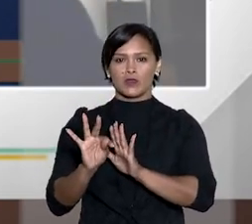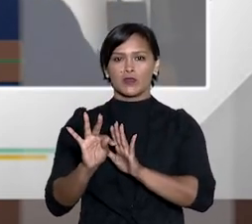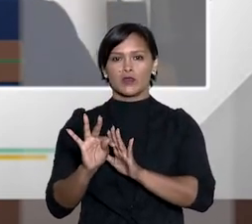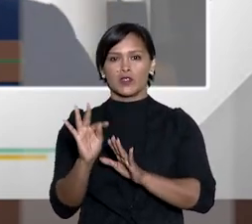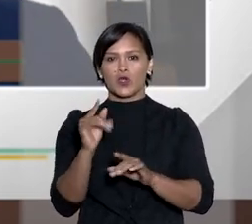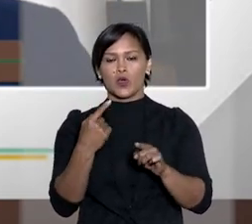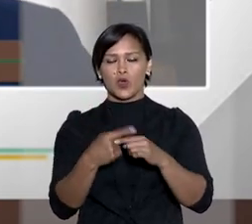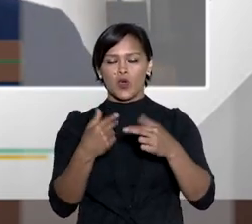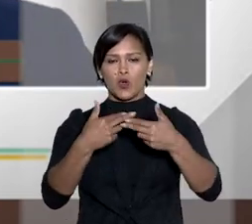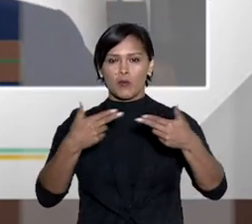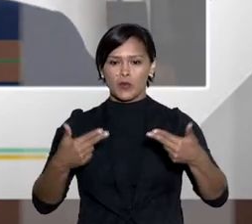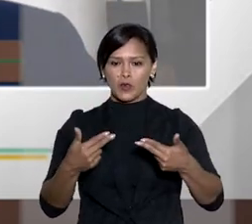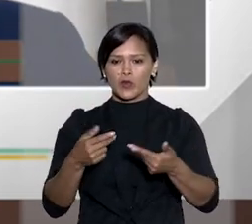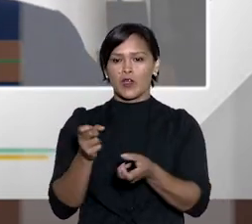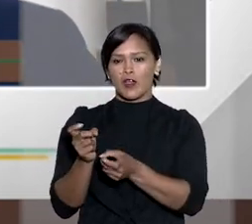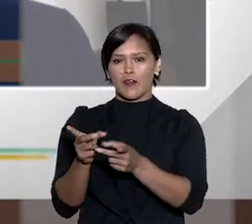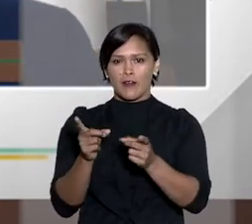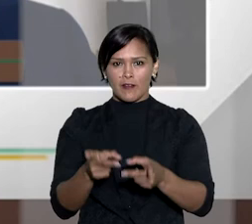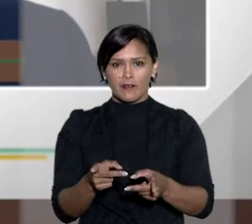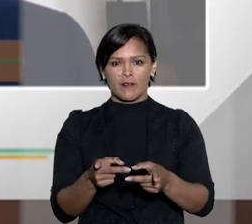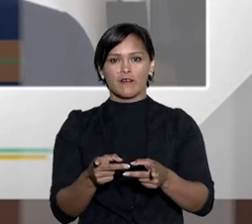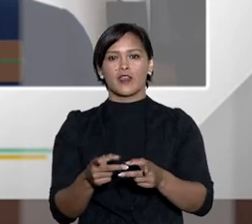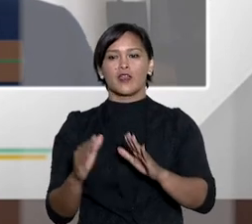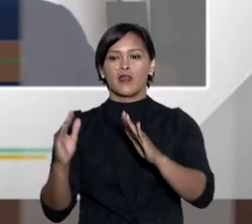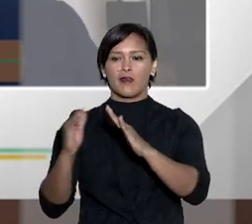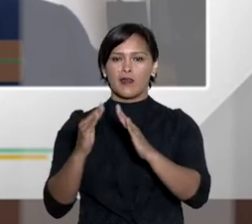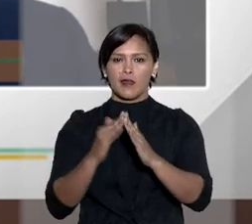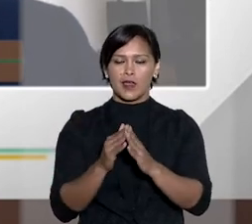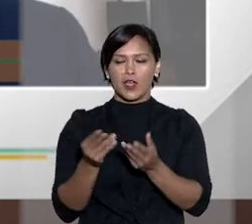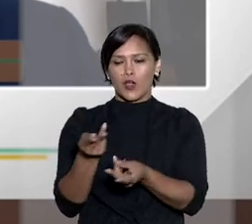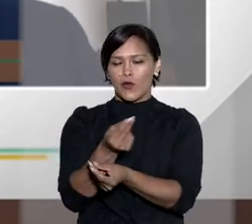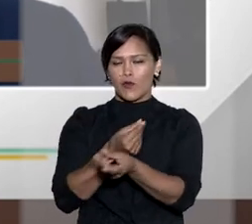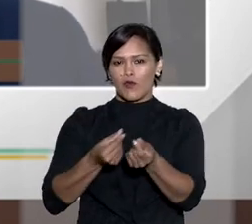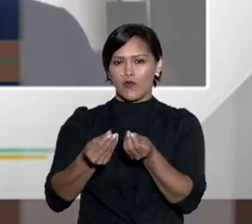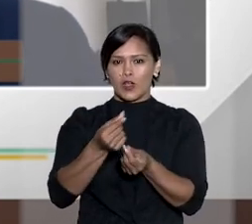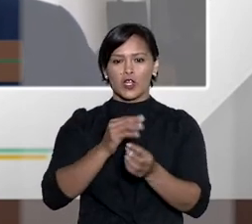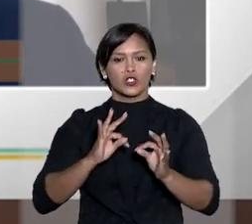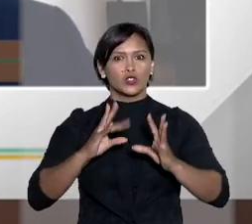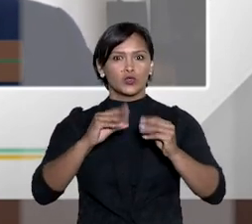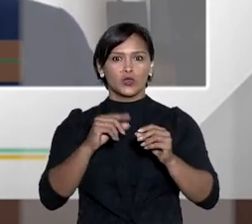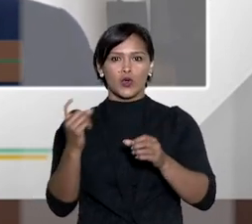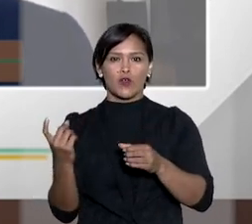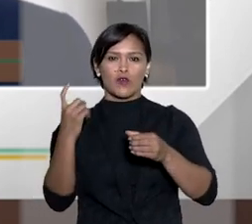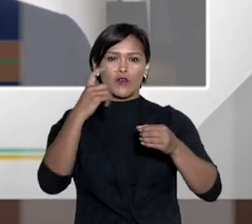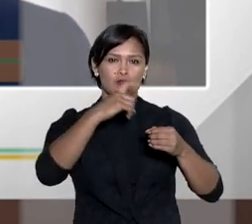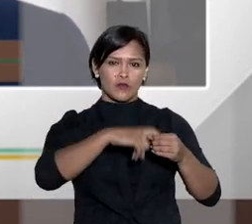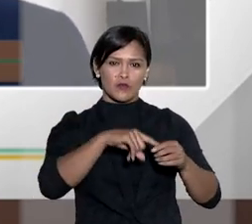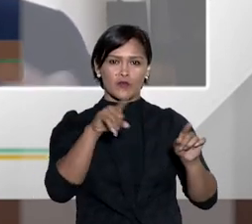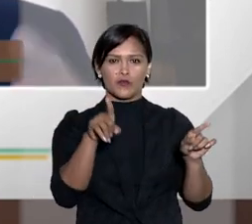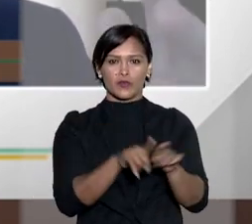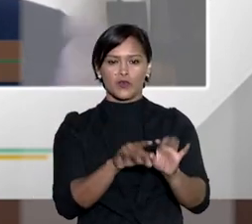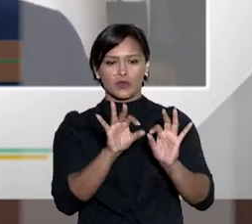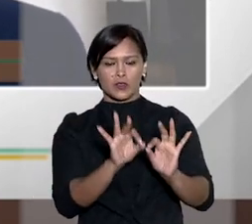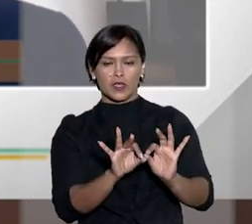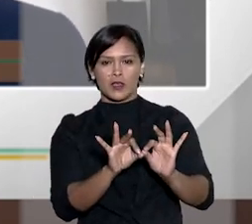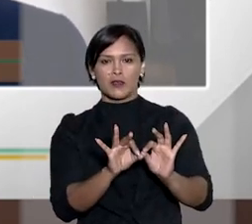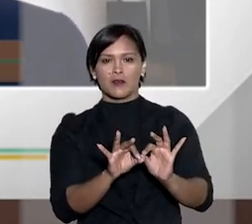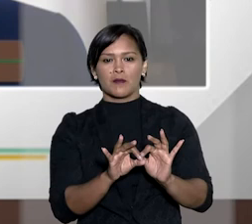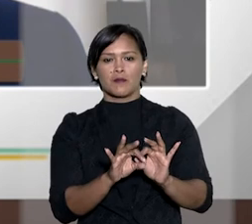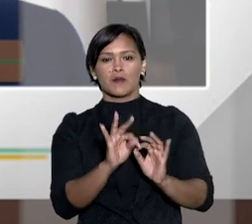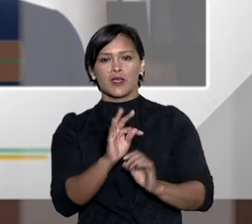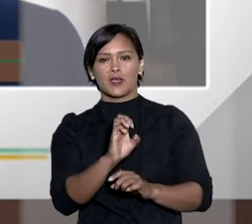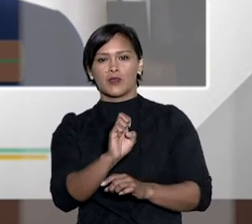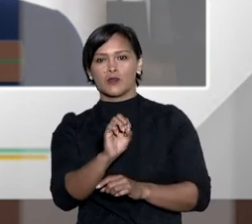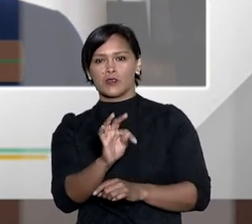designadas pelo testador o produto da venda dos bens de raiz os rendimentos tudo isso vai